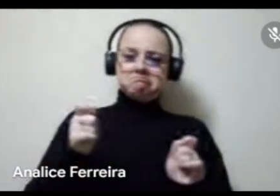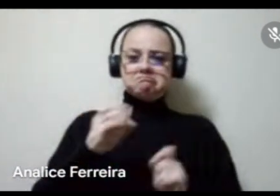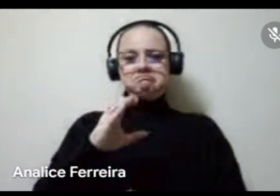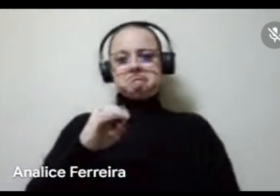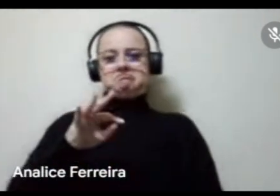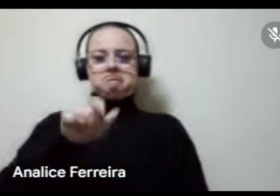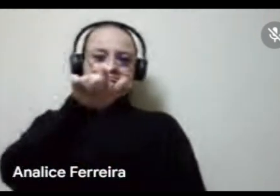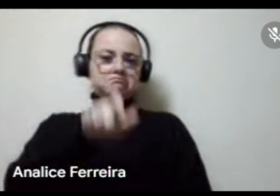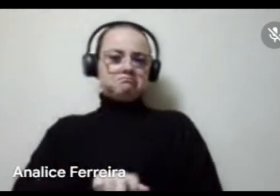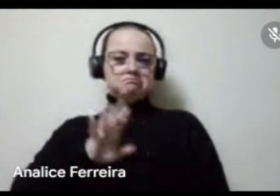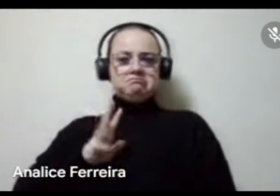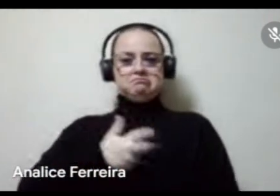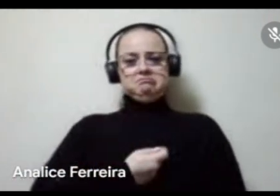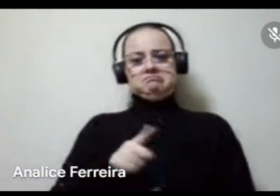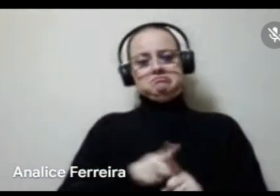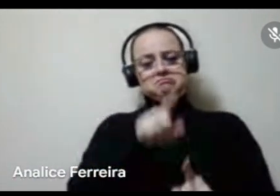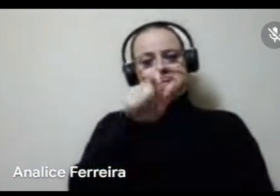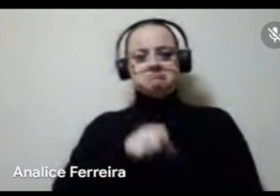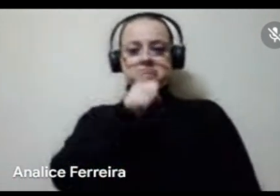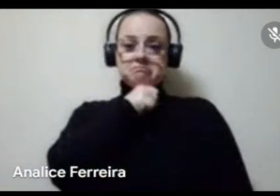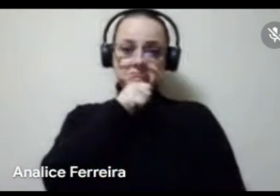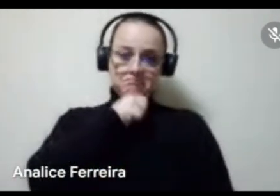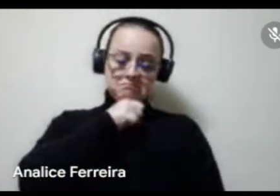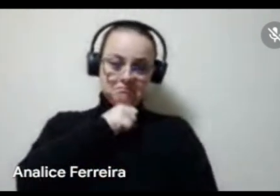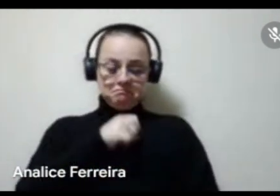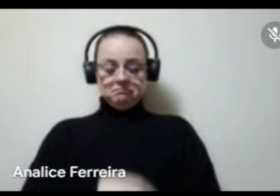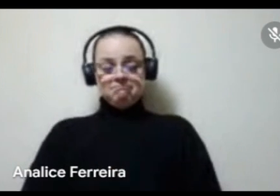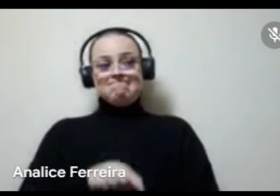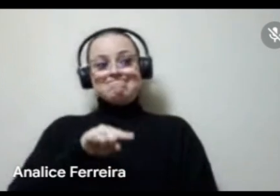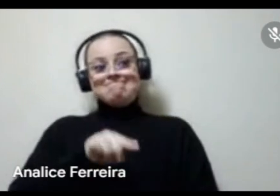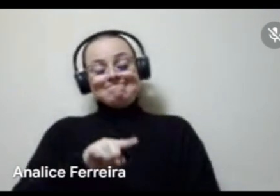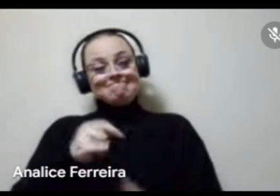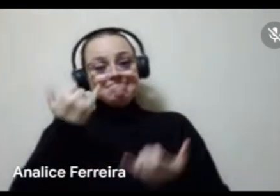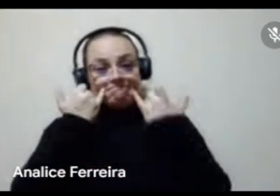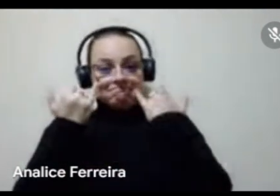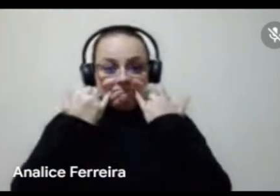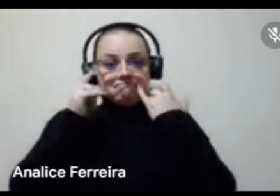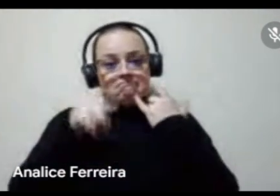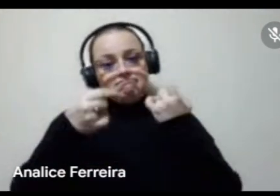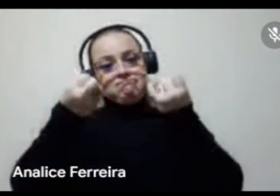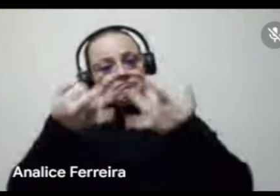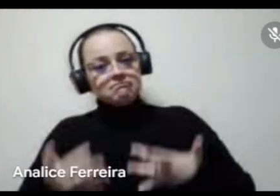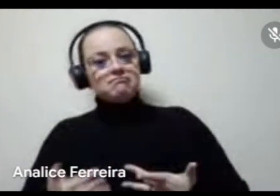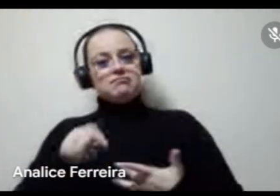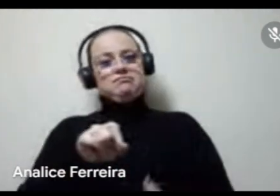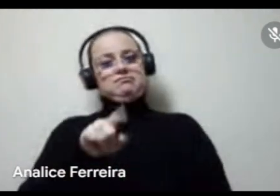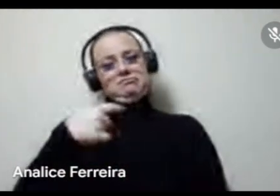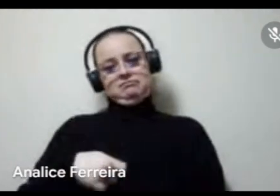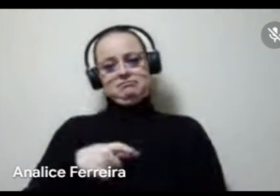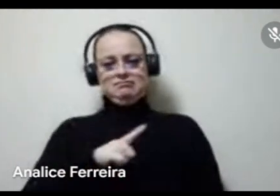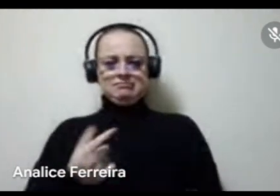para pessoas trans e para as pessoas idosas. Essa escuta é justamente para ver essas necessidades. Existem